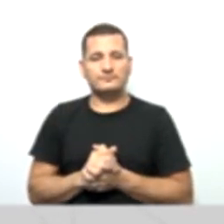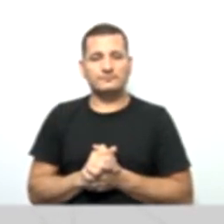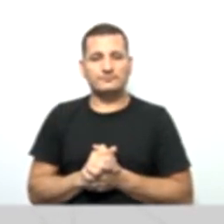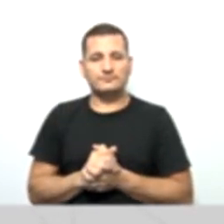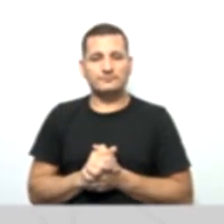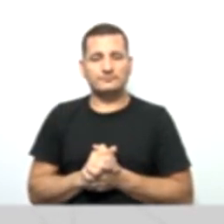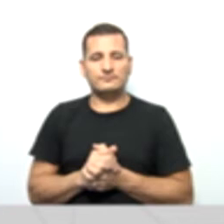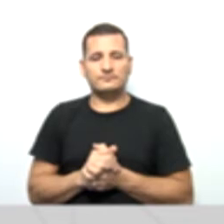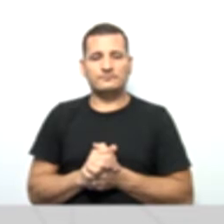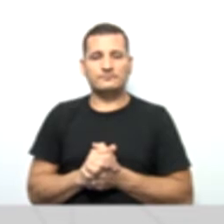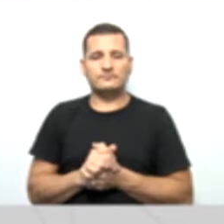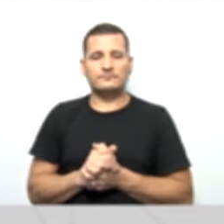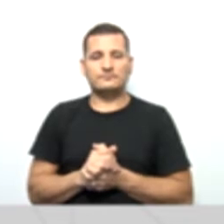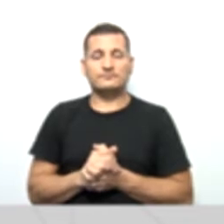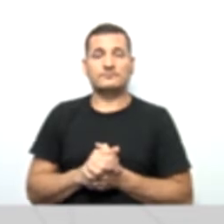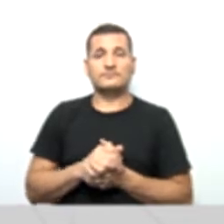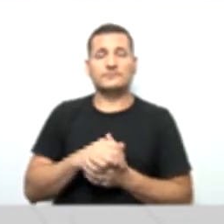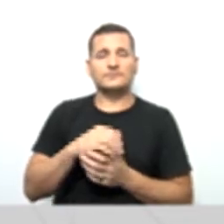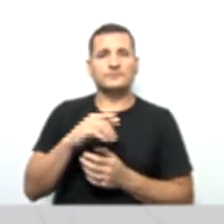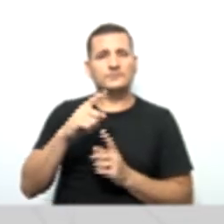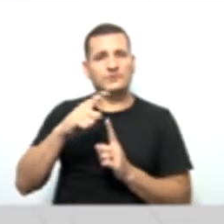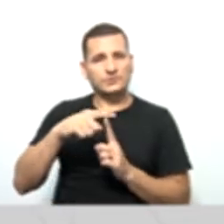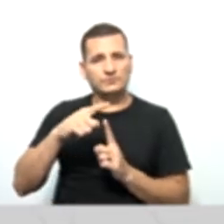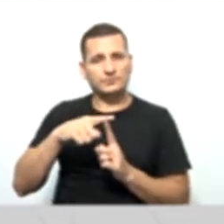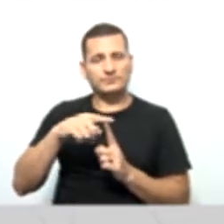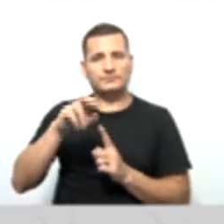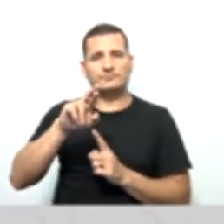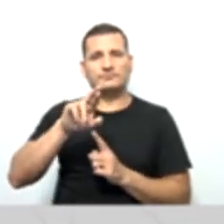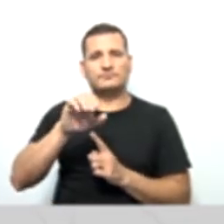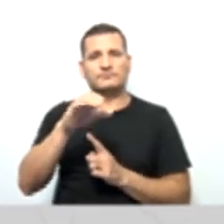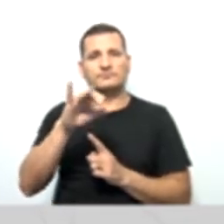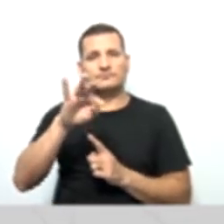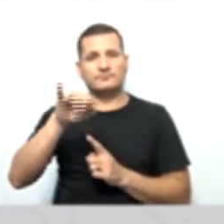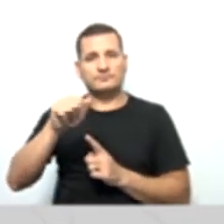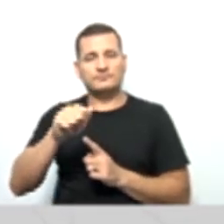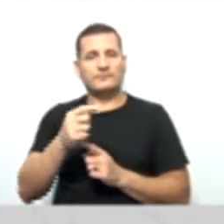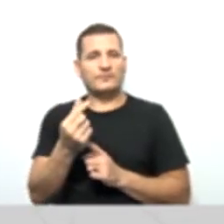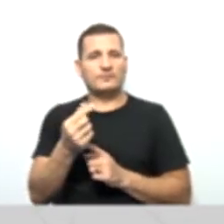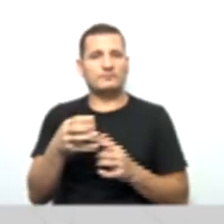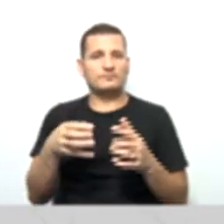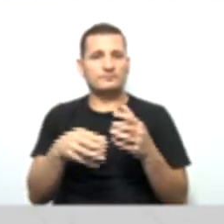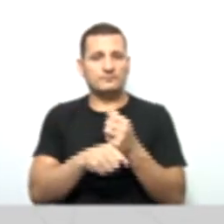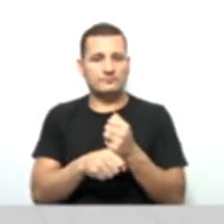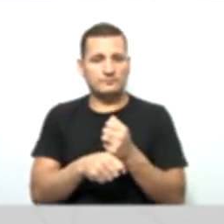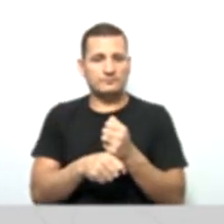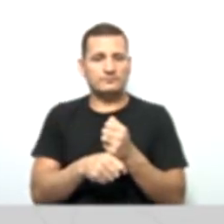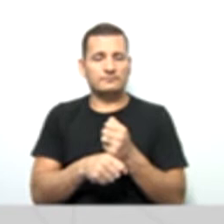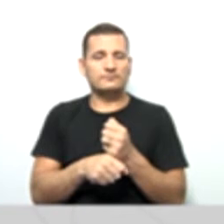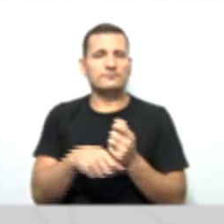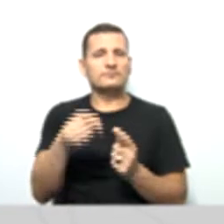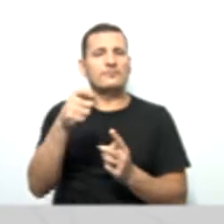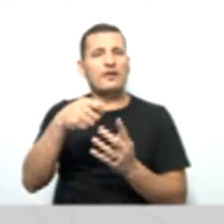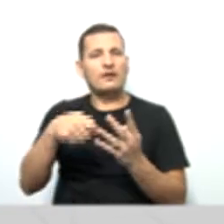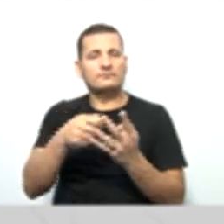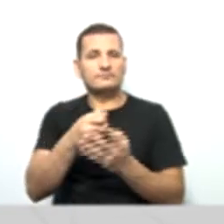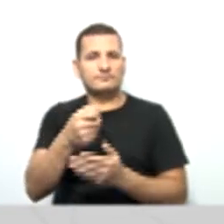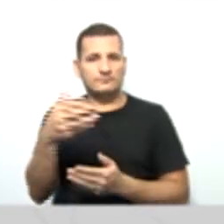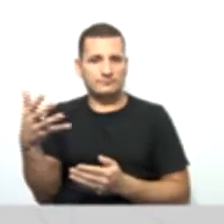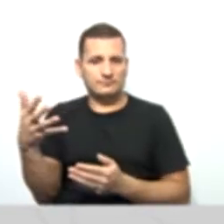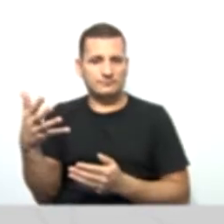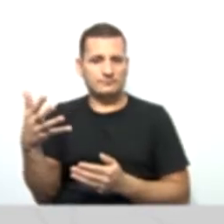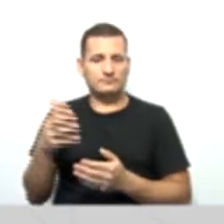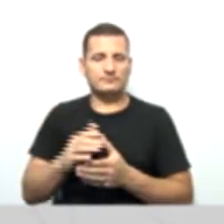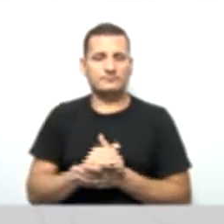nos tipos de receita, valor total, número de meses, né? Para